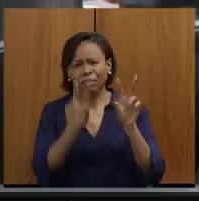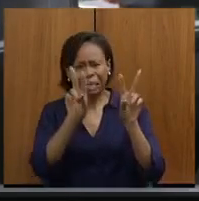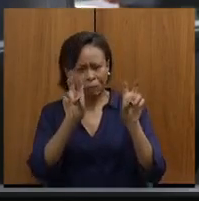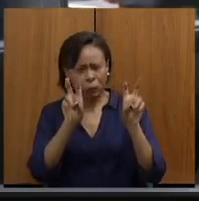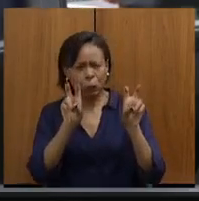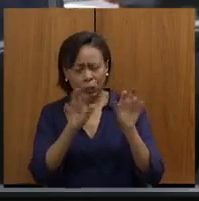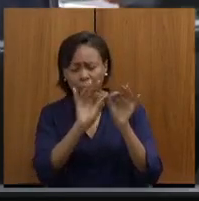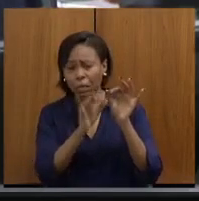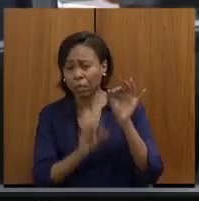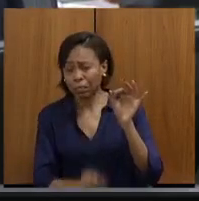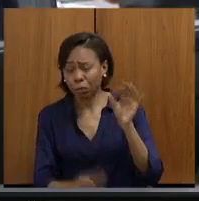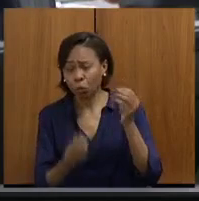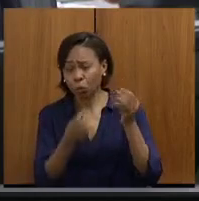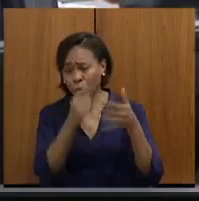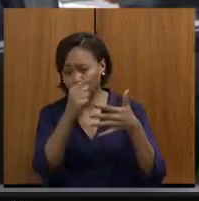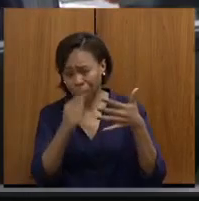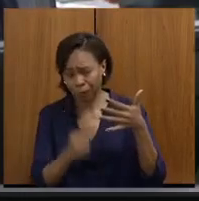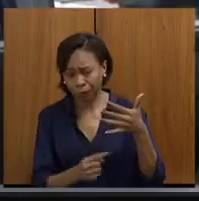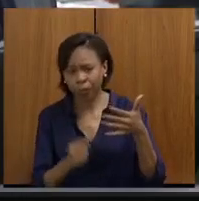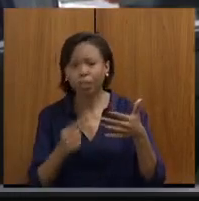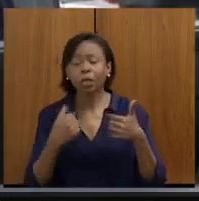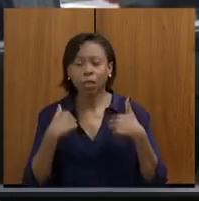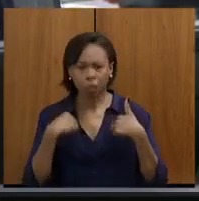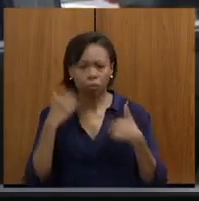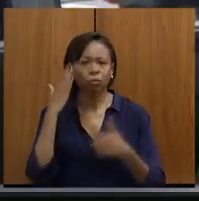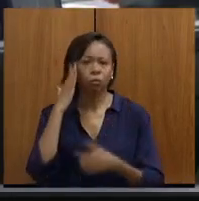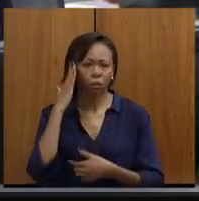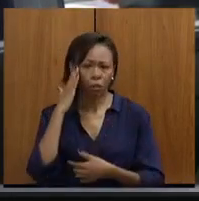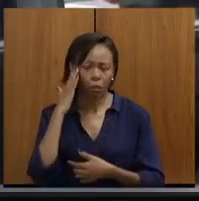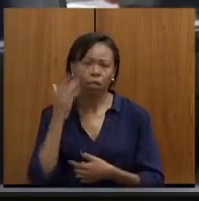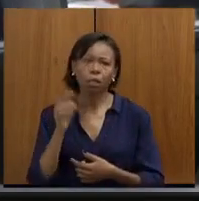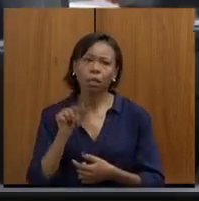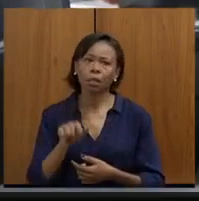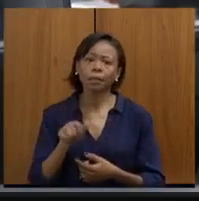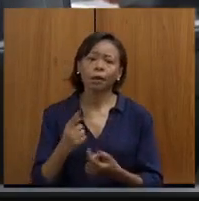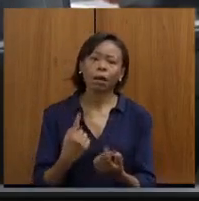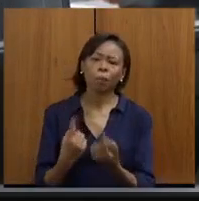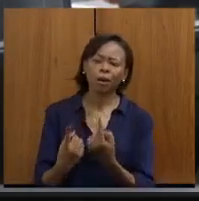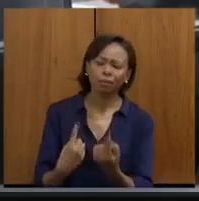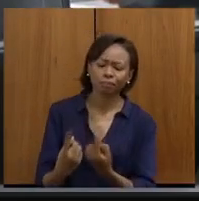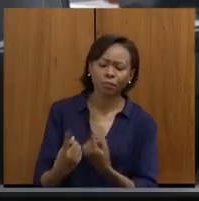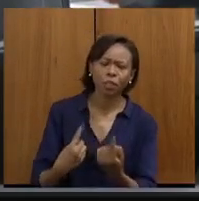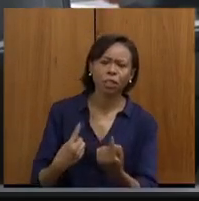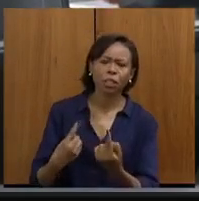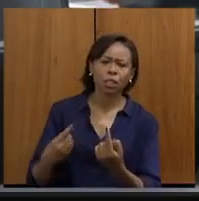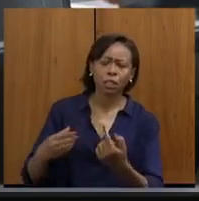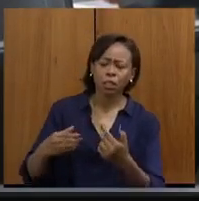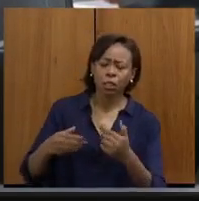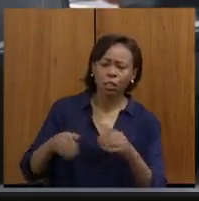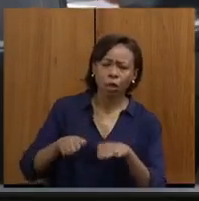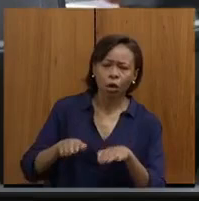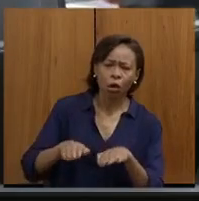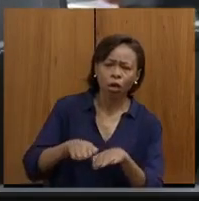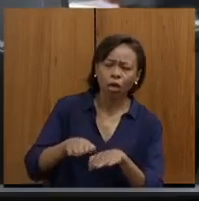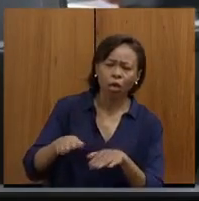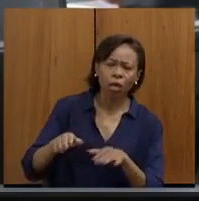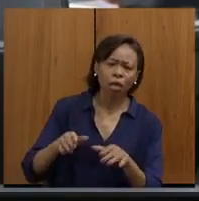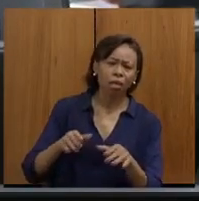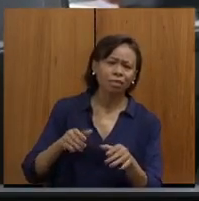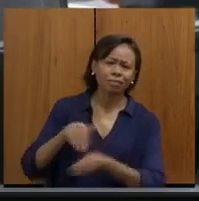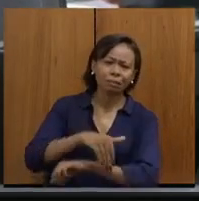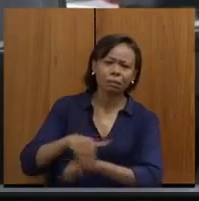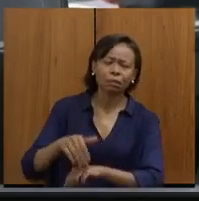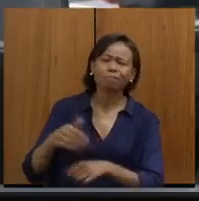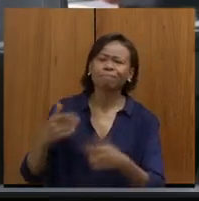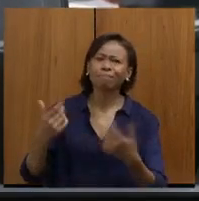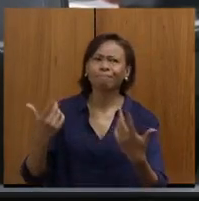eu sei que essa questão de rodoviária complexa é enorme, tanto é que dentro aí eu